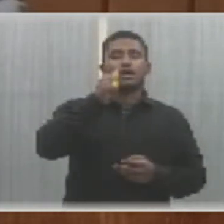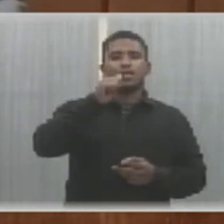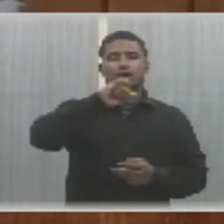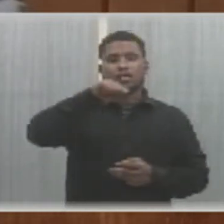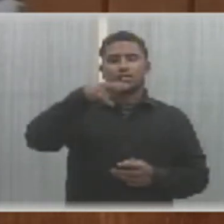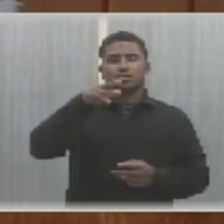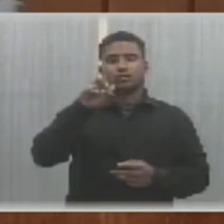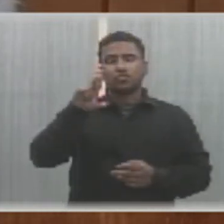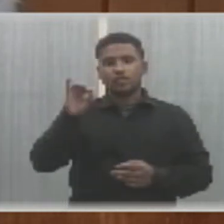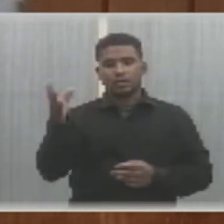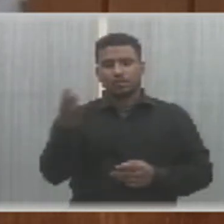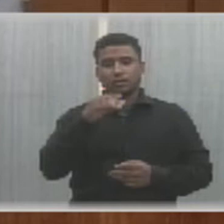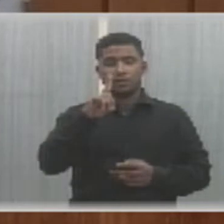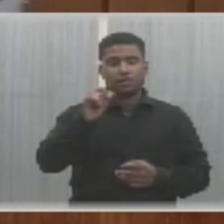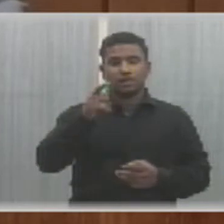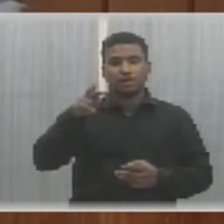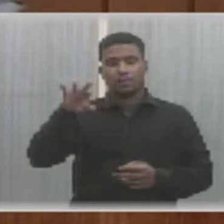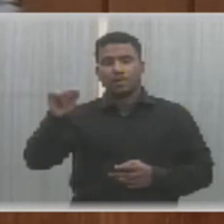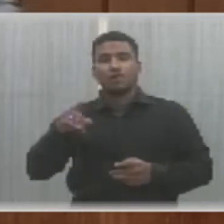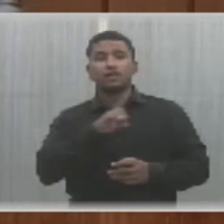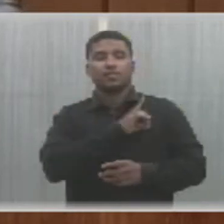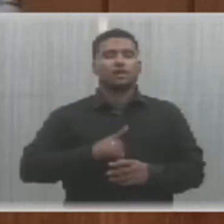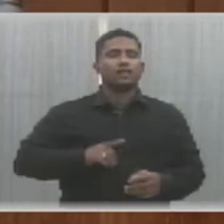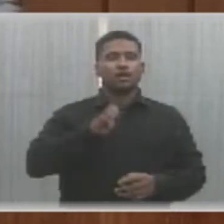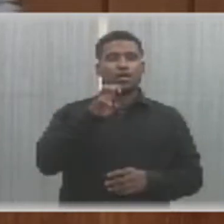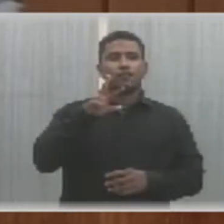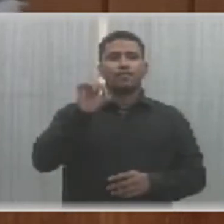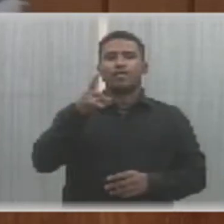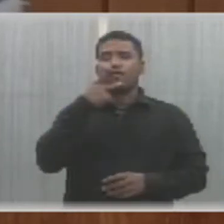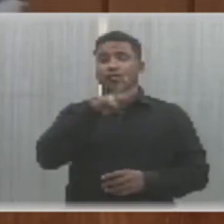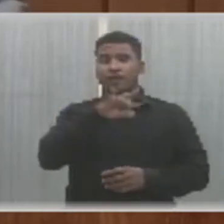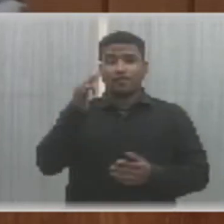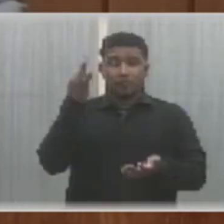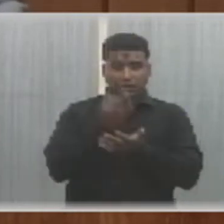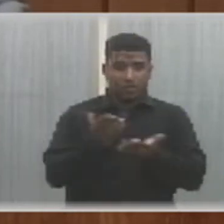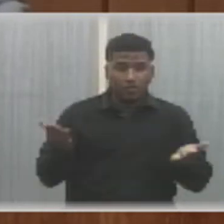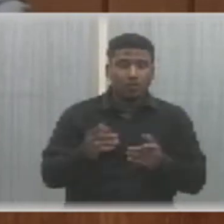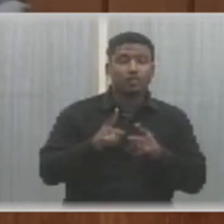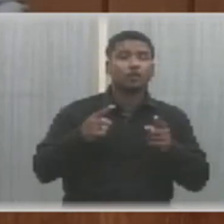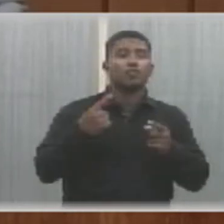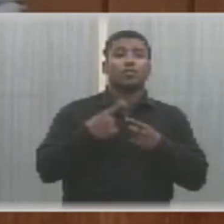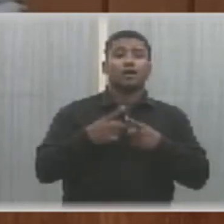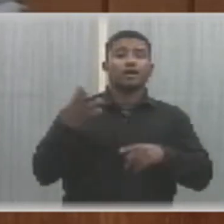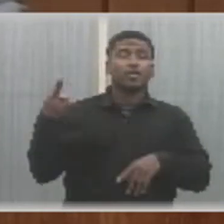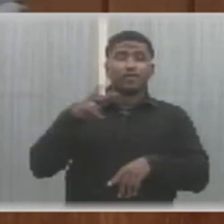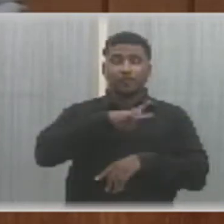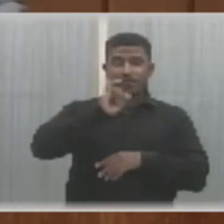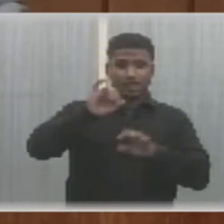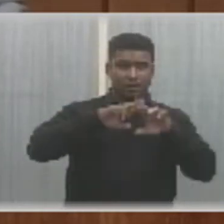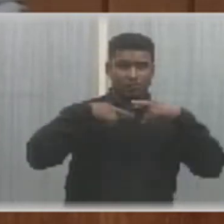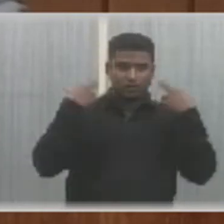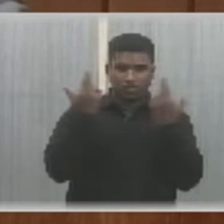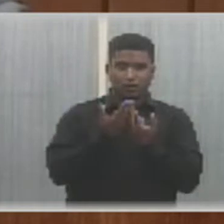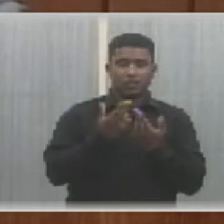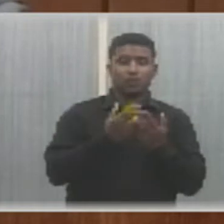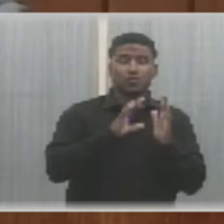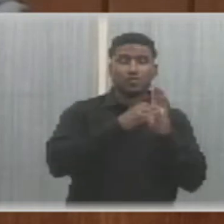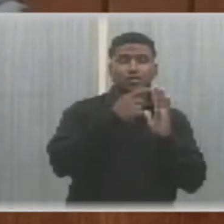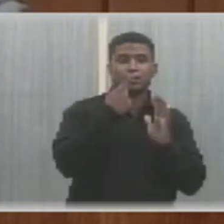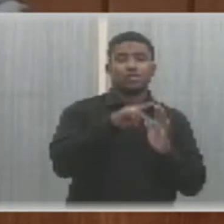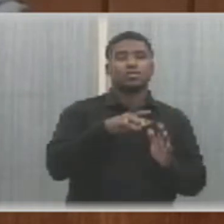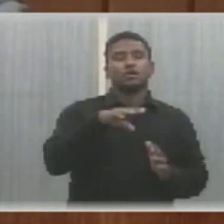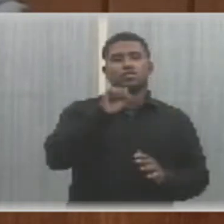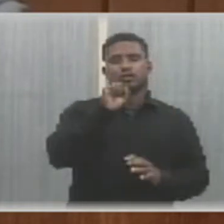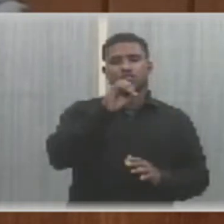deputado Evaldo Gomes justificou sua ausência à sessão plenária de amanhã em razão de sua participação na Convenção Nacional do Partido de